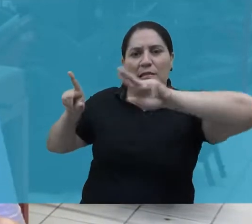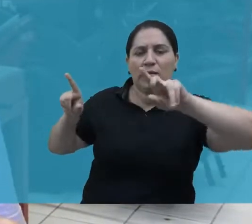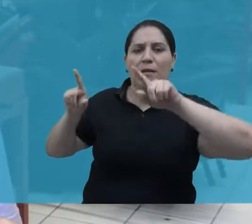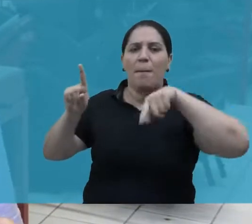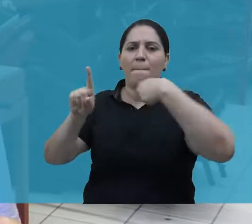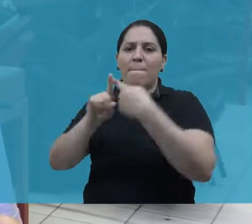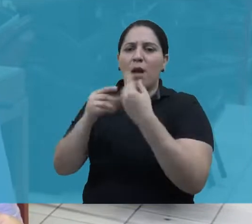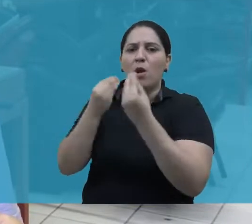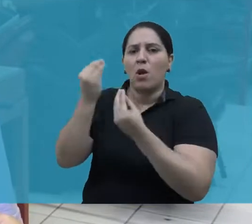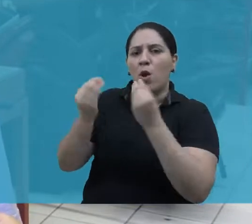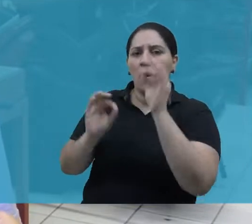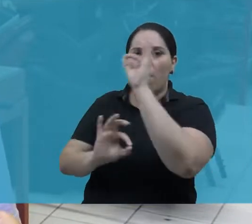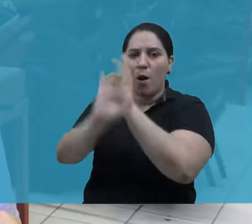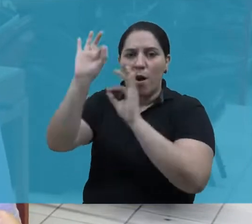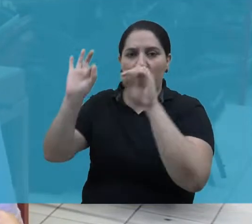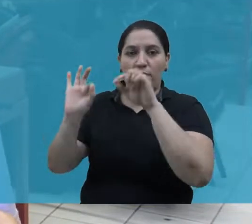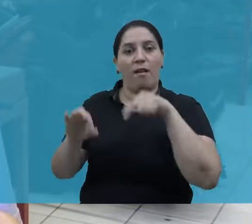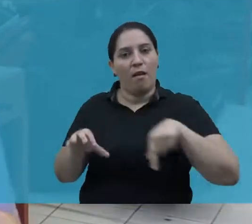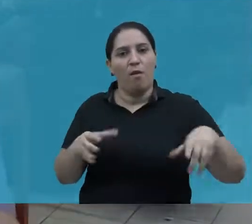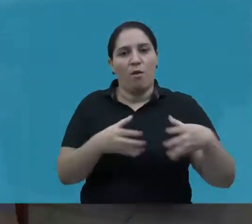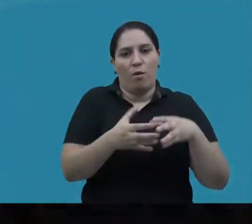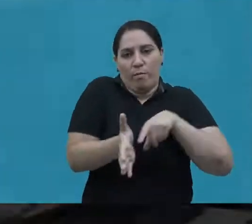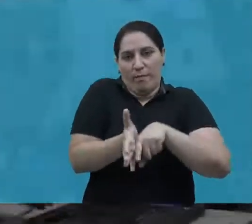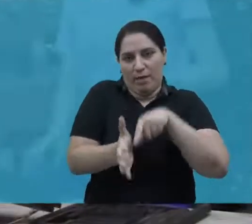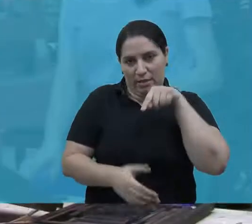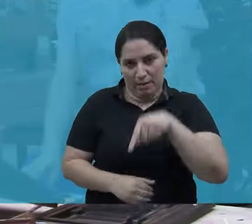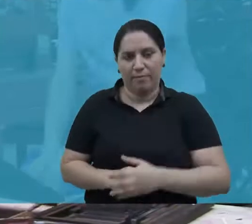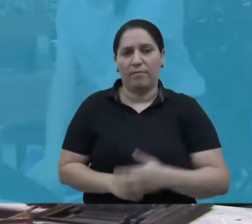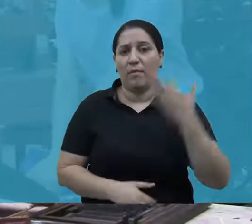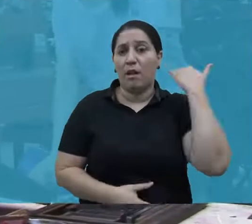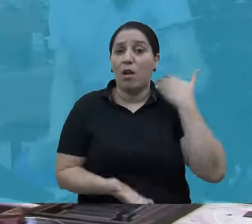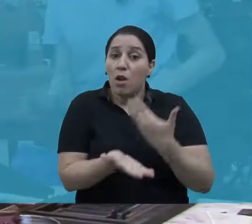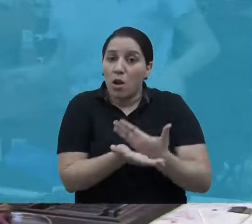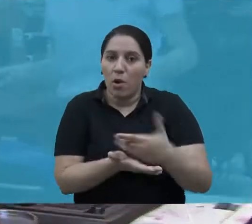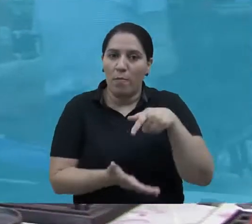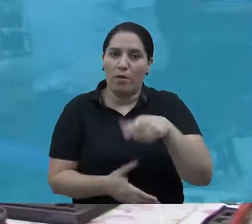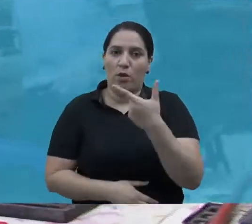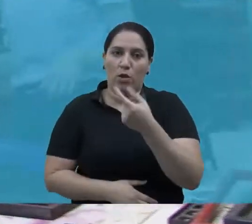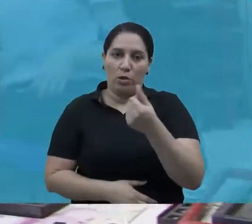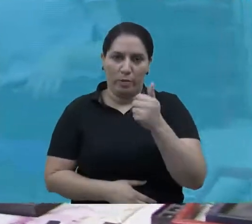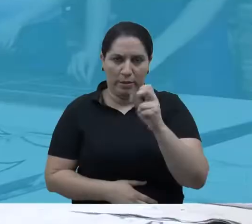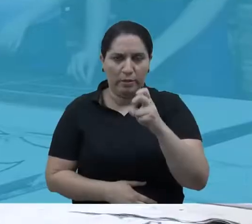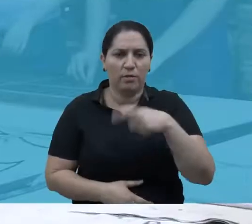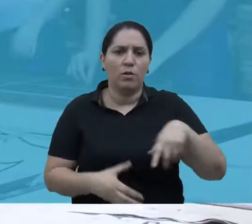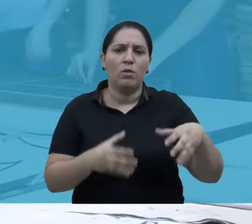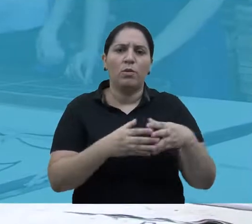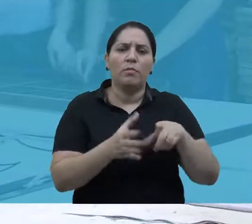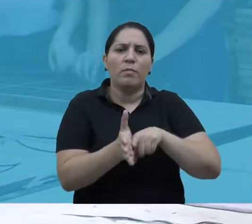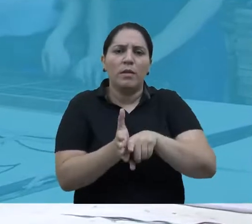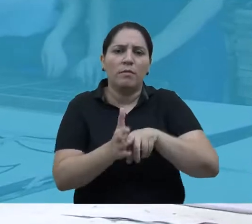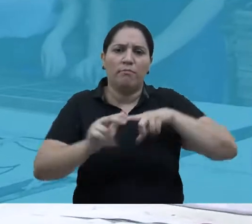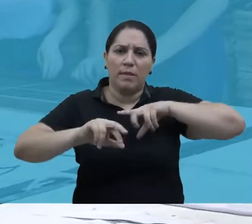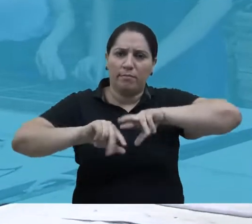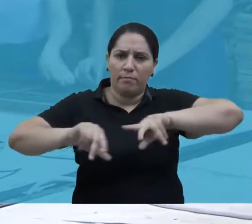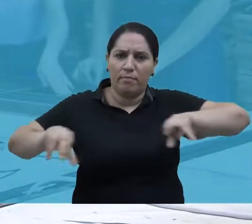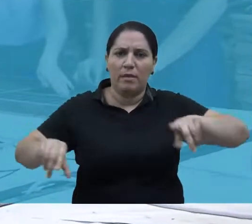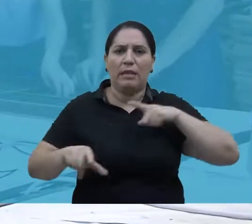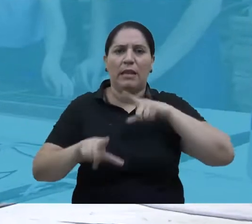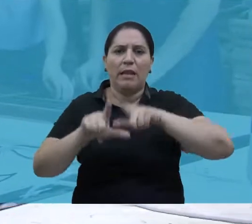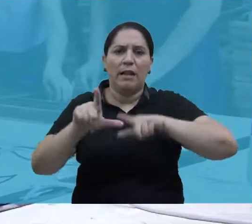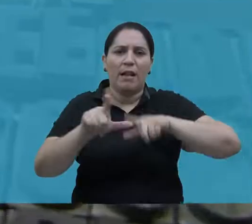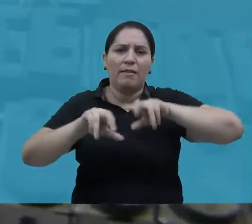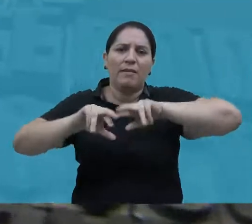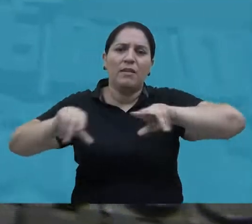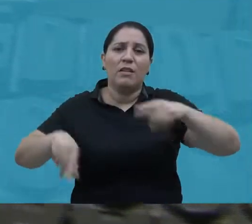dessas letras é o que interessa a gente. A gente estuda isso aqui. O espaço existe desde 2015. Os pesquisadores do assunto têm à